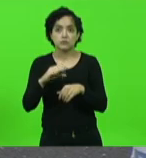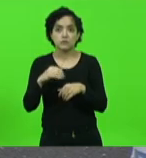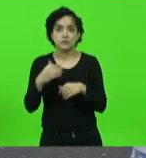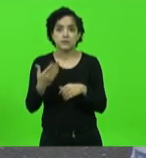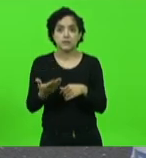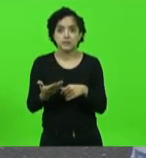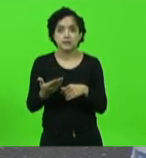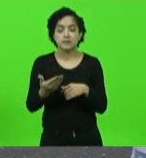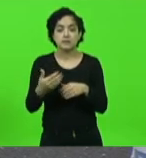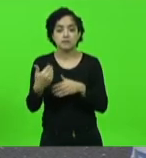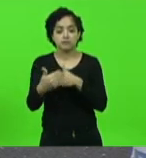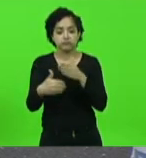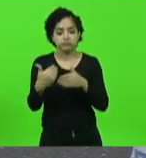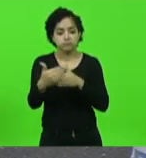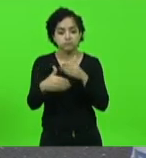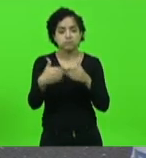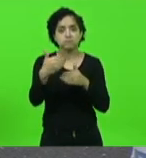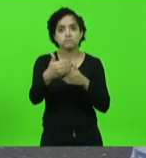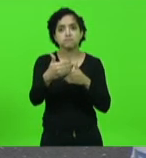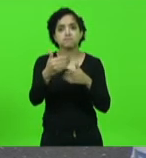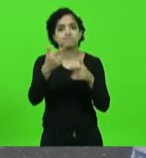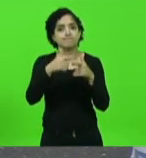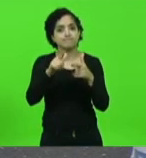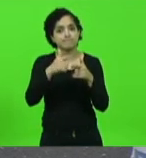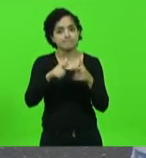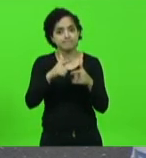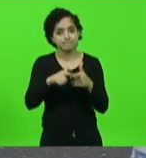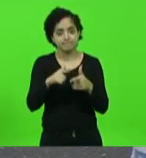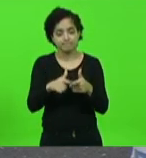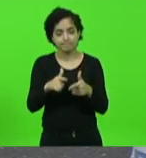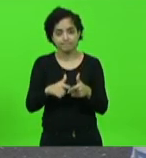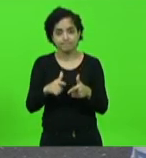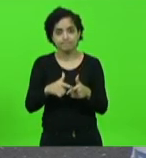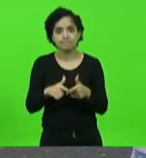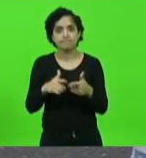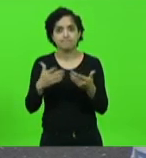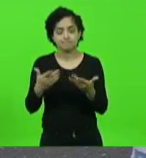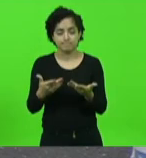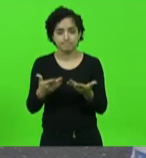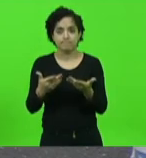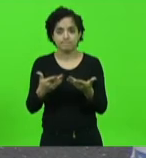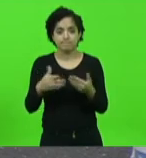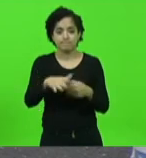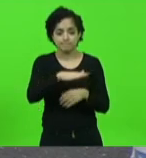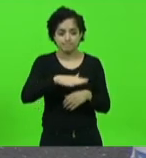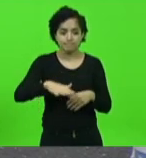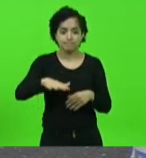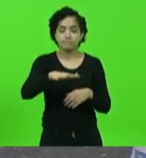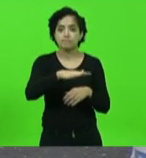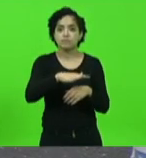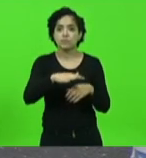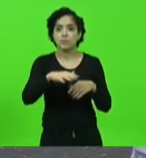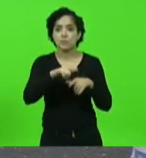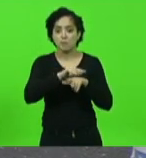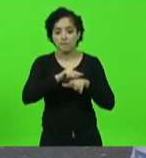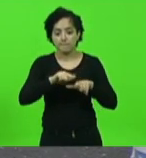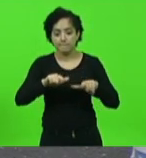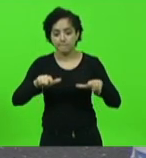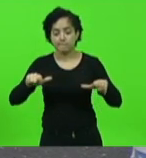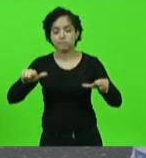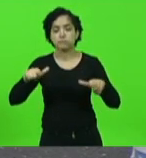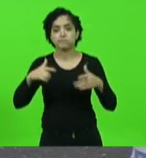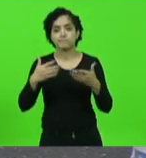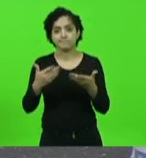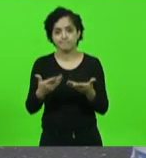caminhando para um esvaziamento muito grande para um êxodo rural que foi estancado felizmente nos